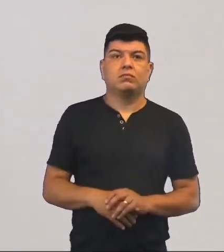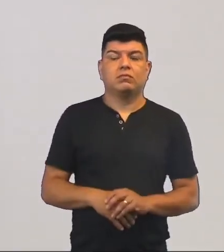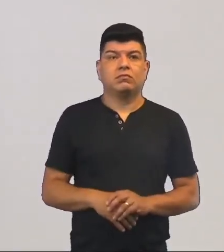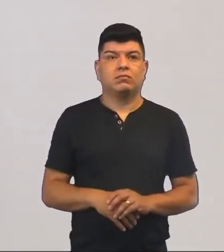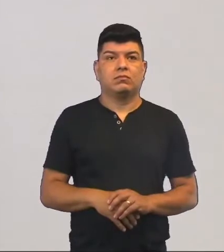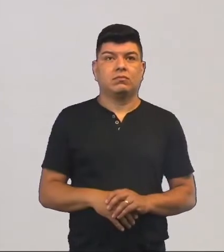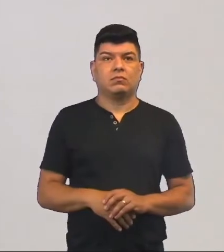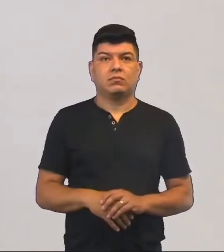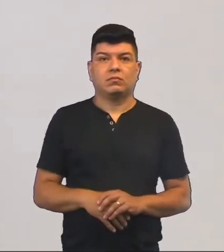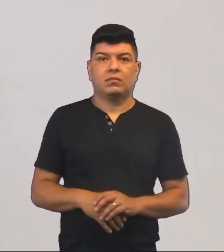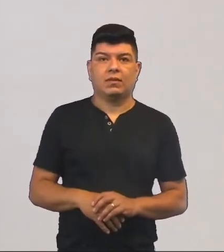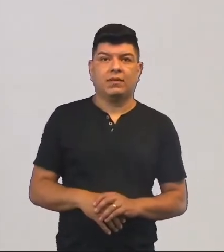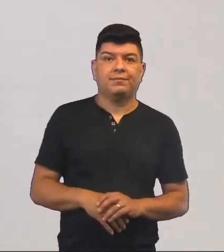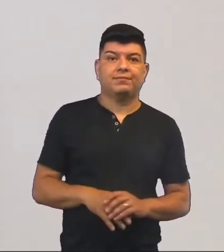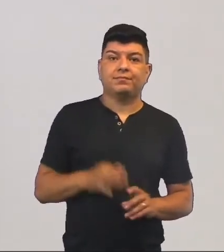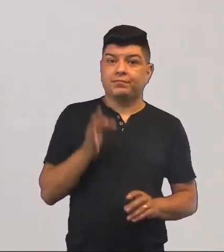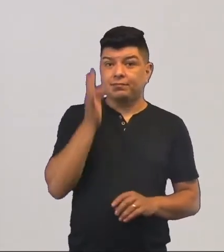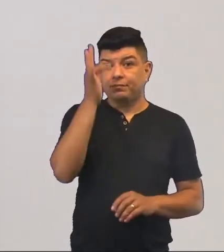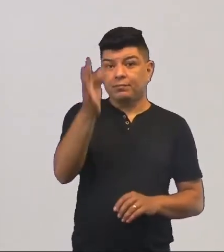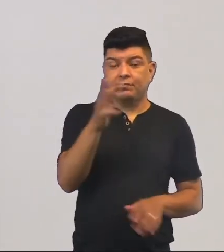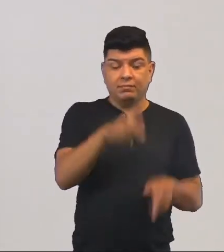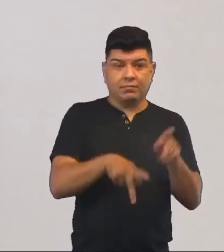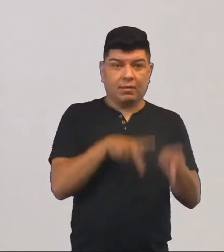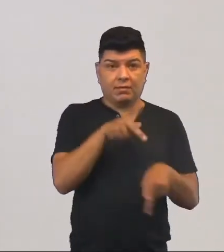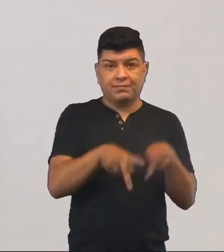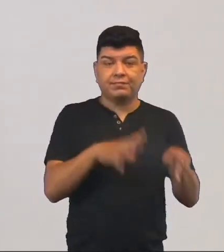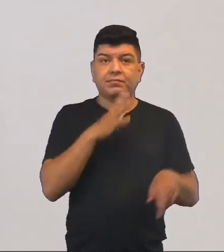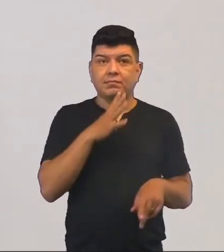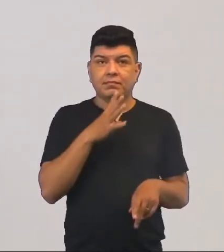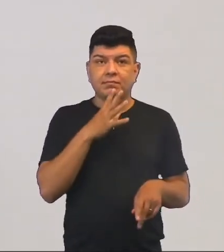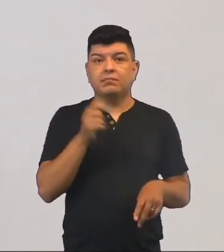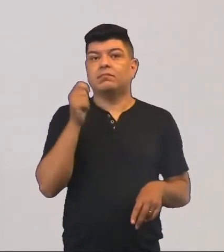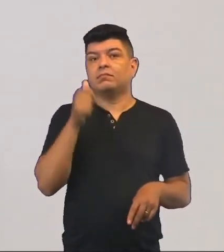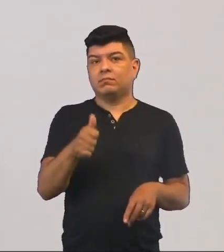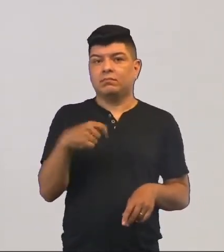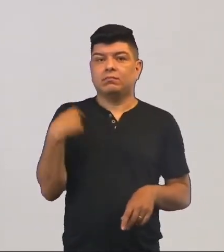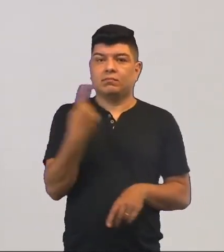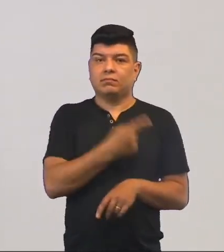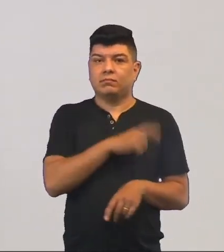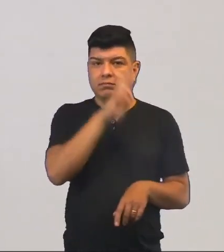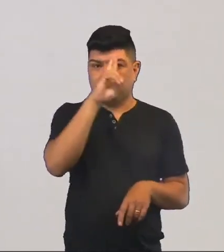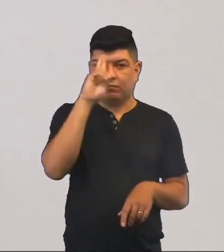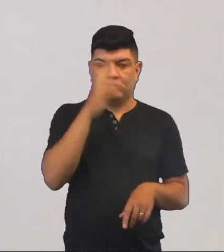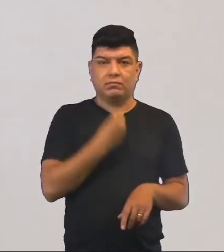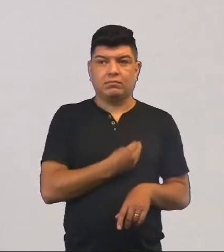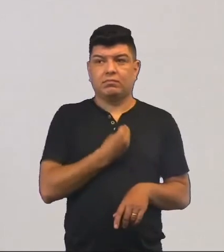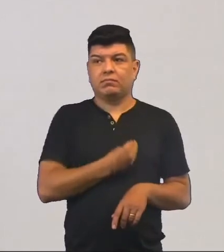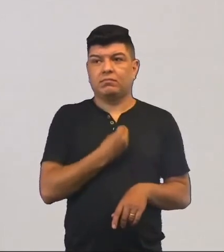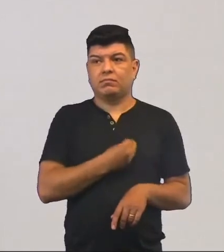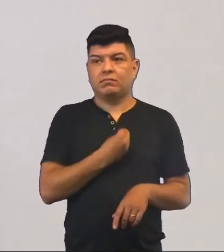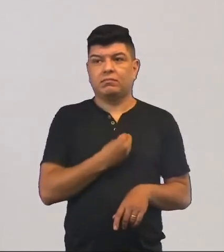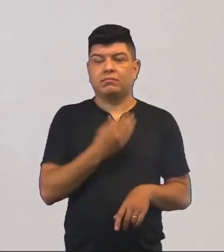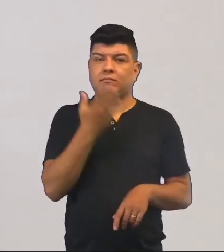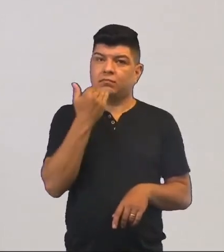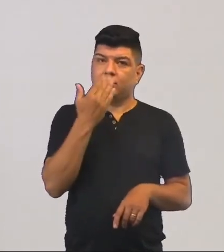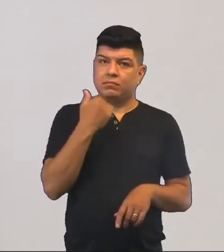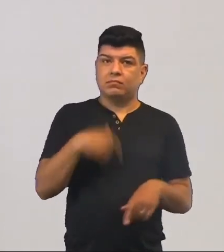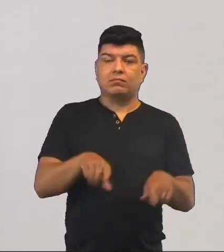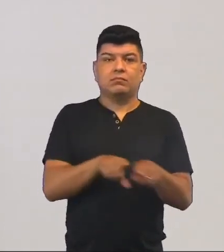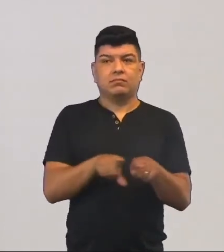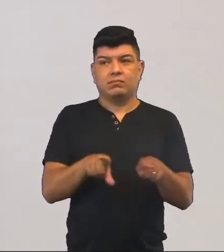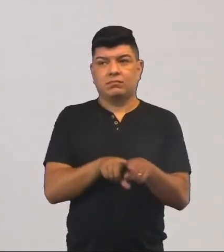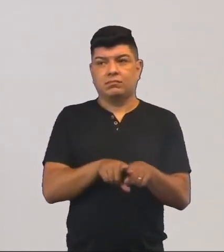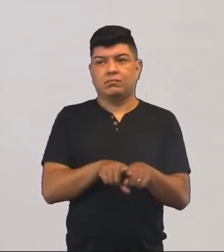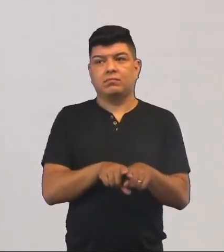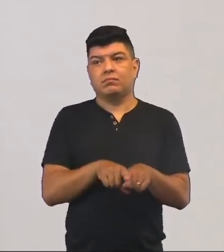Para que os futuros povos, eles conheçam um pouco daquilo da nossa história, do que nós vivemos, como nós nos alimentavam,